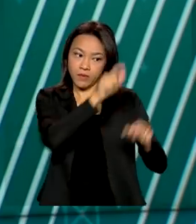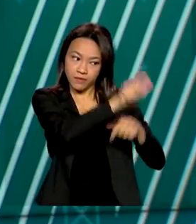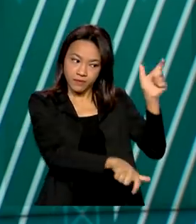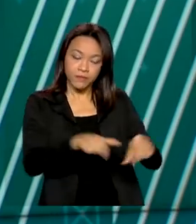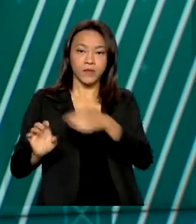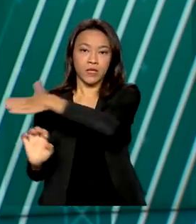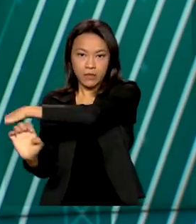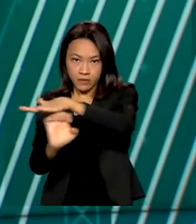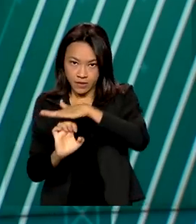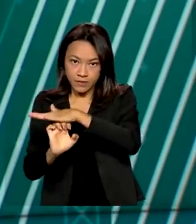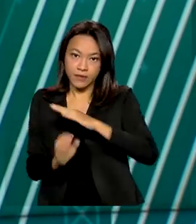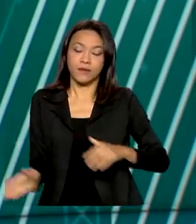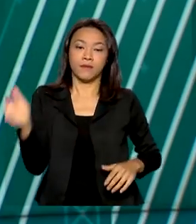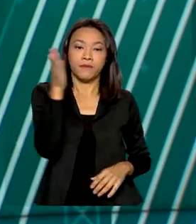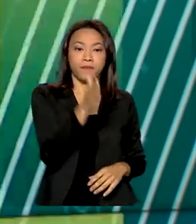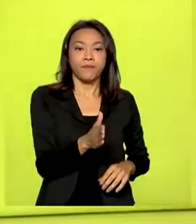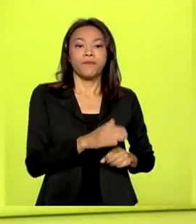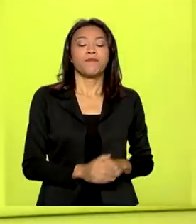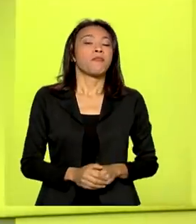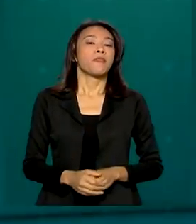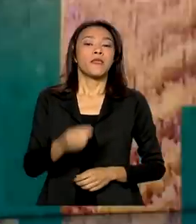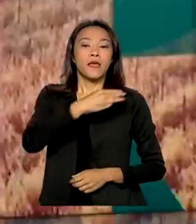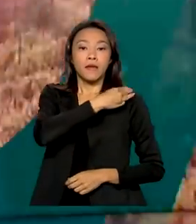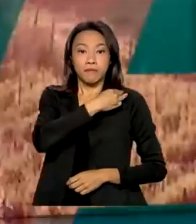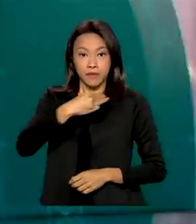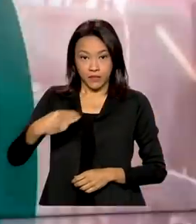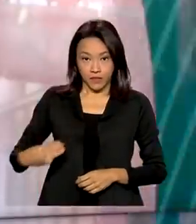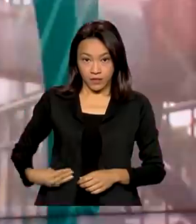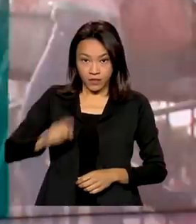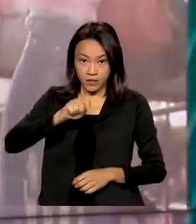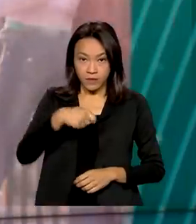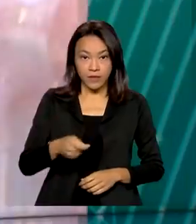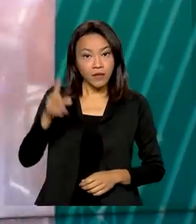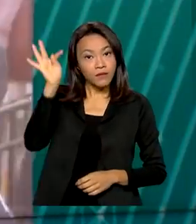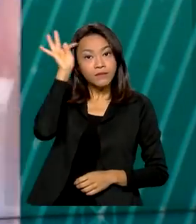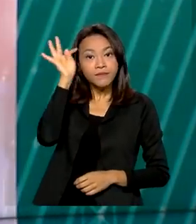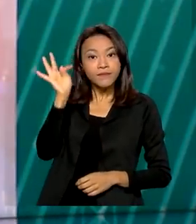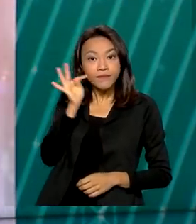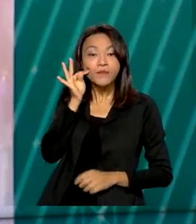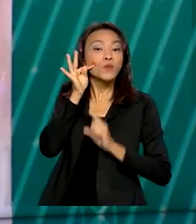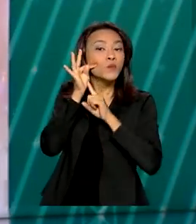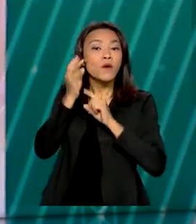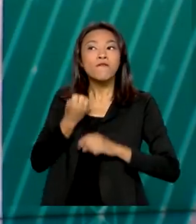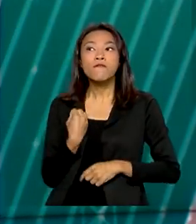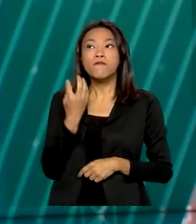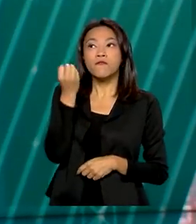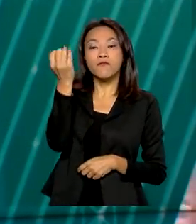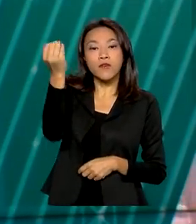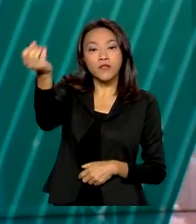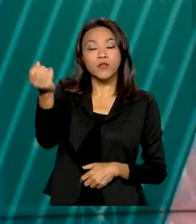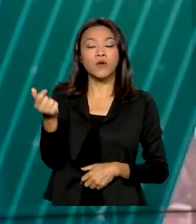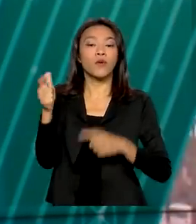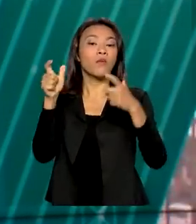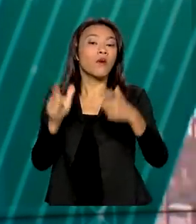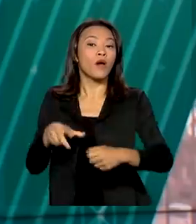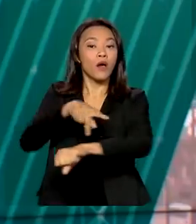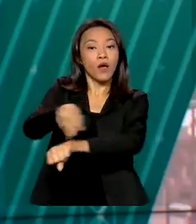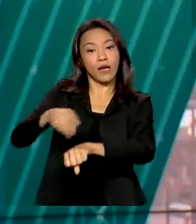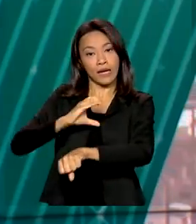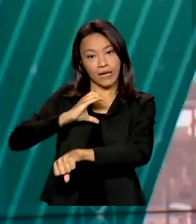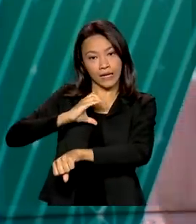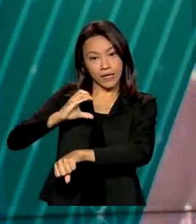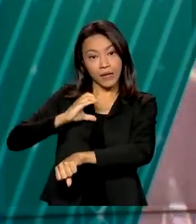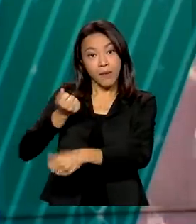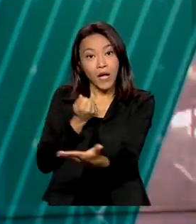A ministra da Agricultura, Pecuária e Abastecimento, Tereza Cristina, viajou ao Canadá para ampliar a compra de